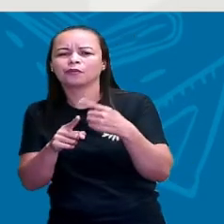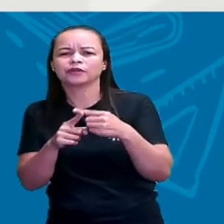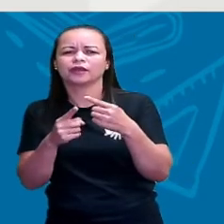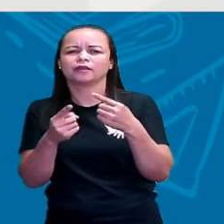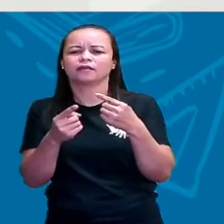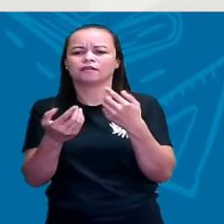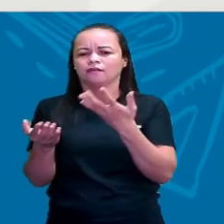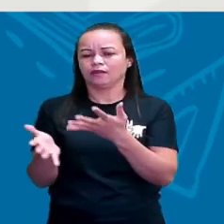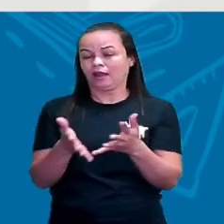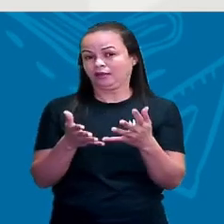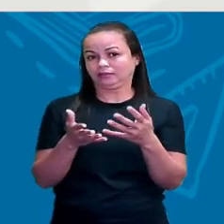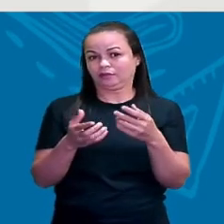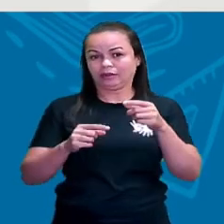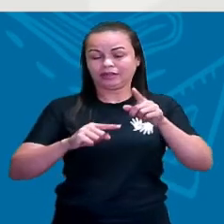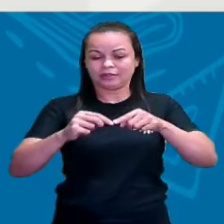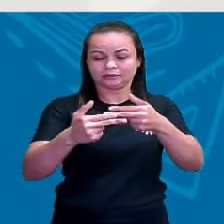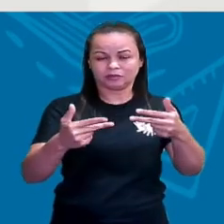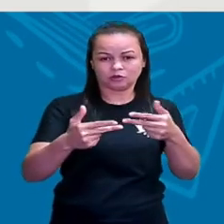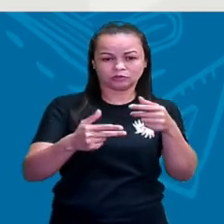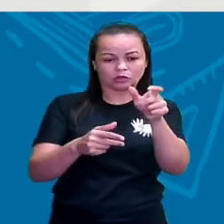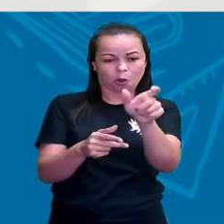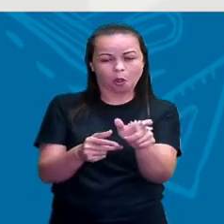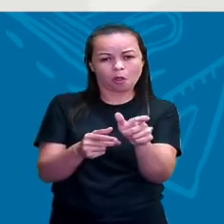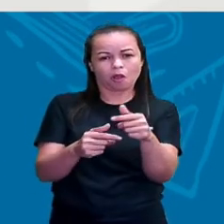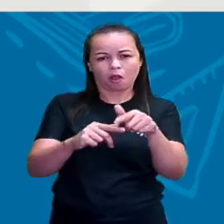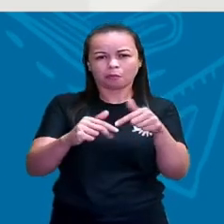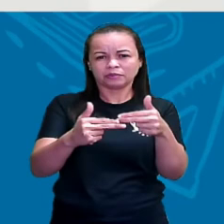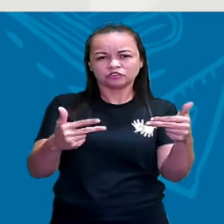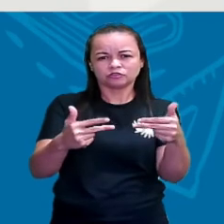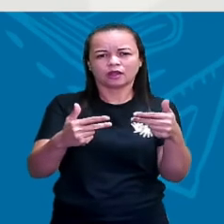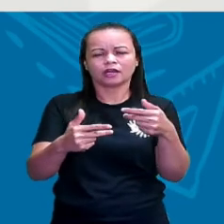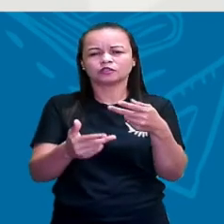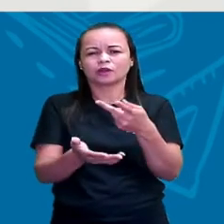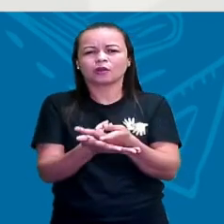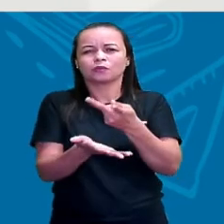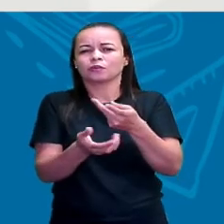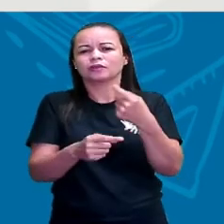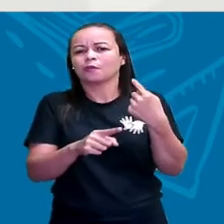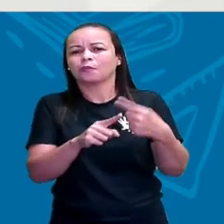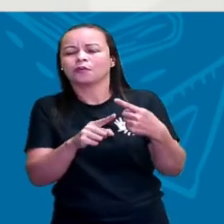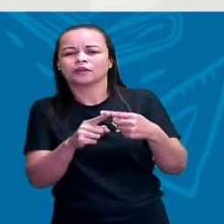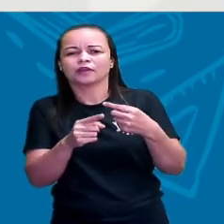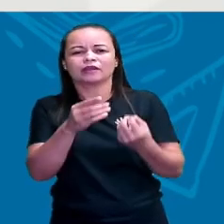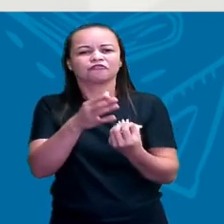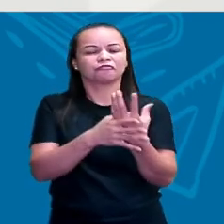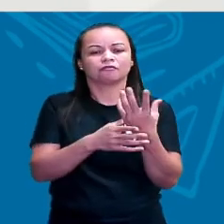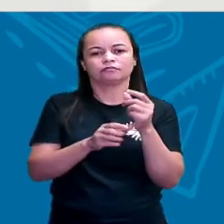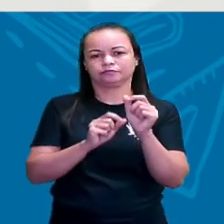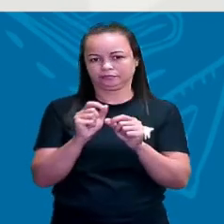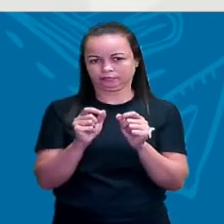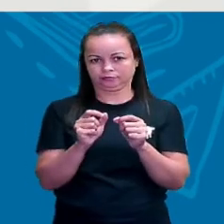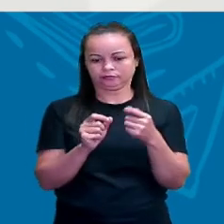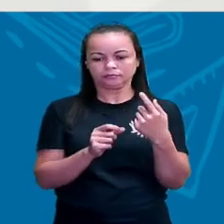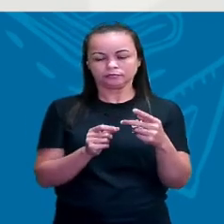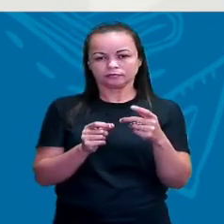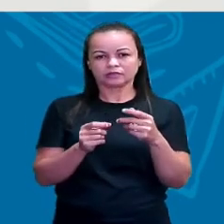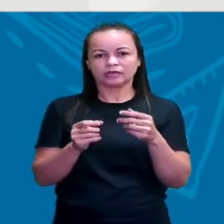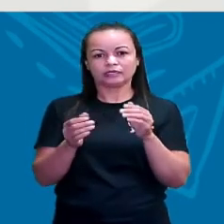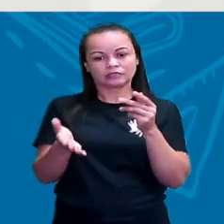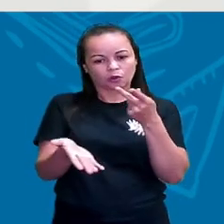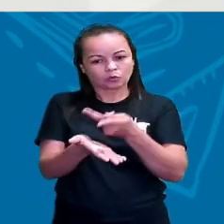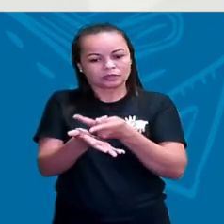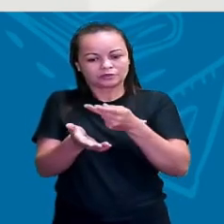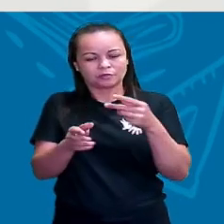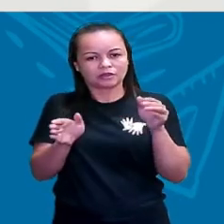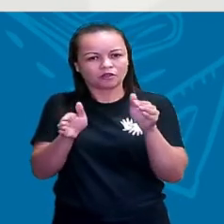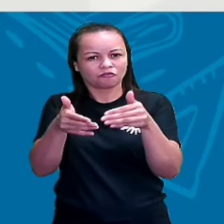esse determinado objeto? Para que servir esse objeto? Então, essas fontes é que irão dar base para que o historiador, ele